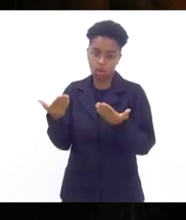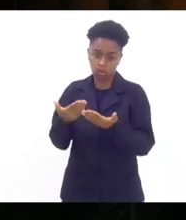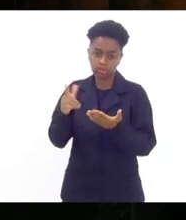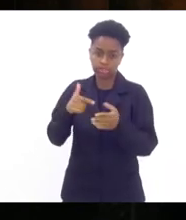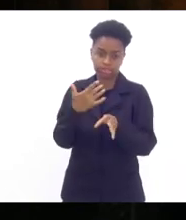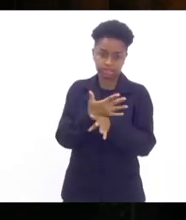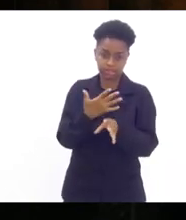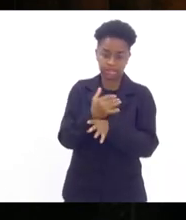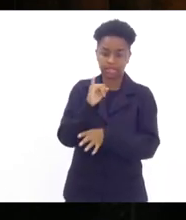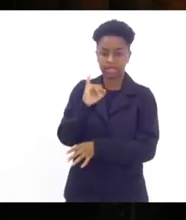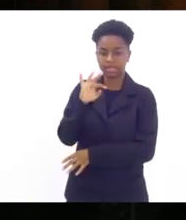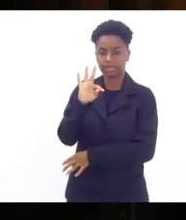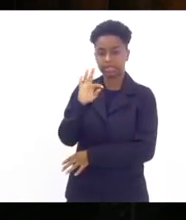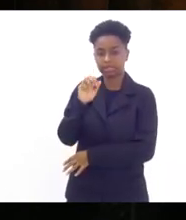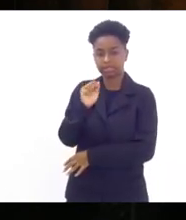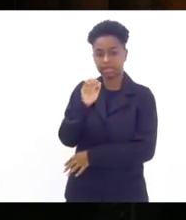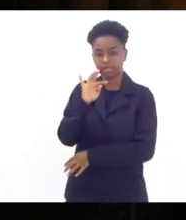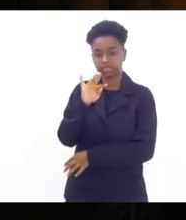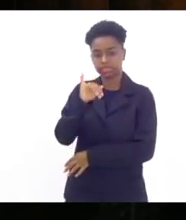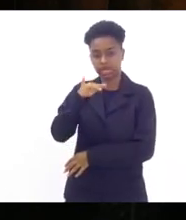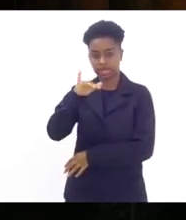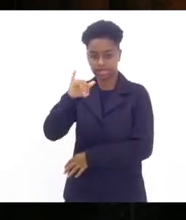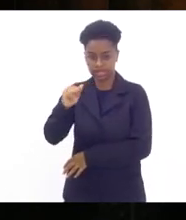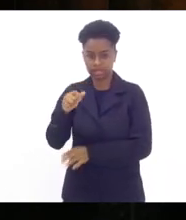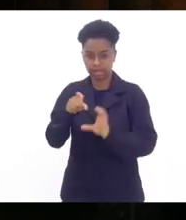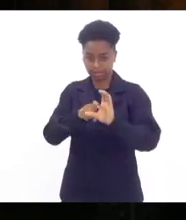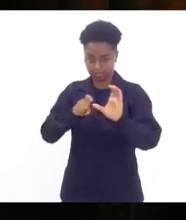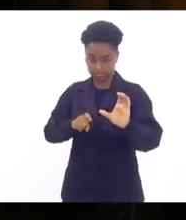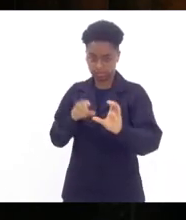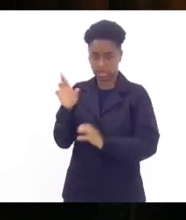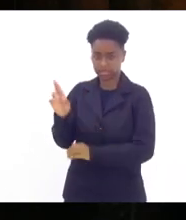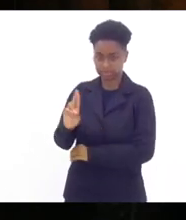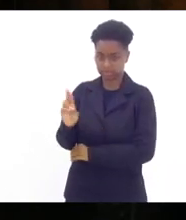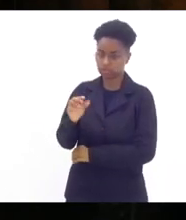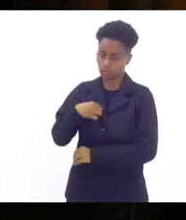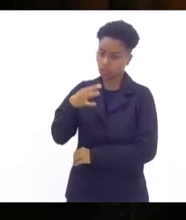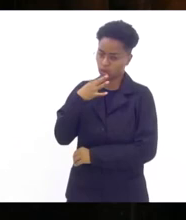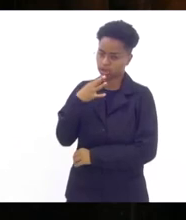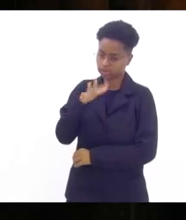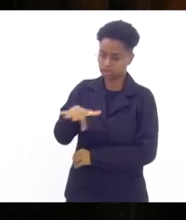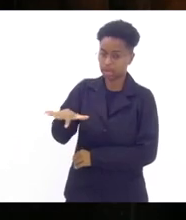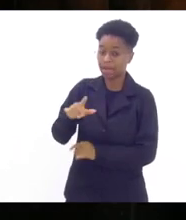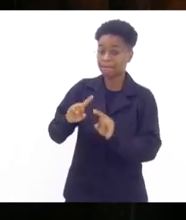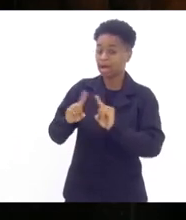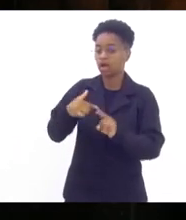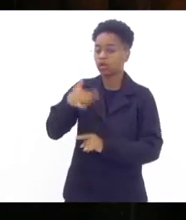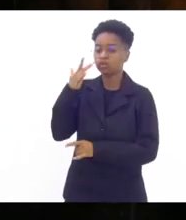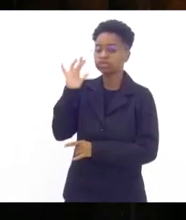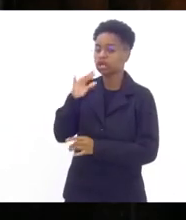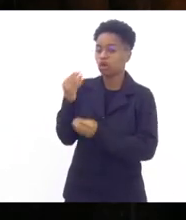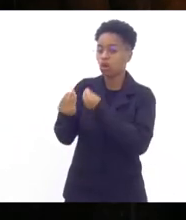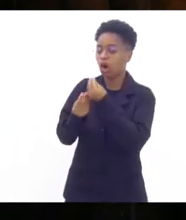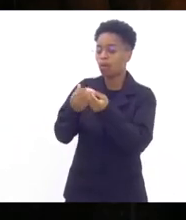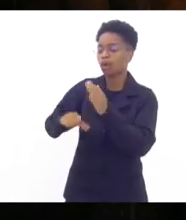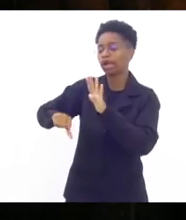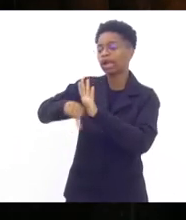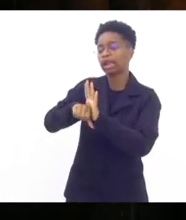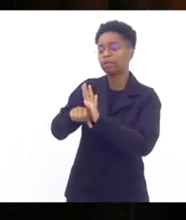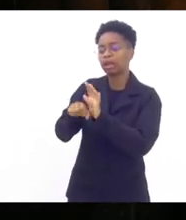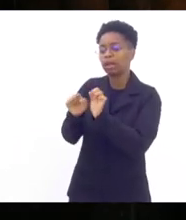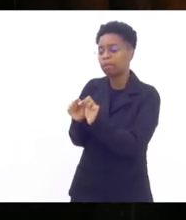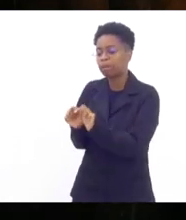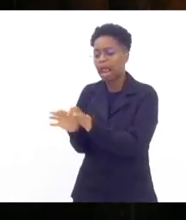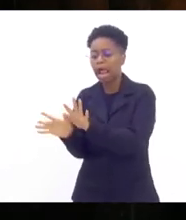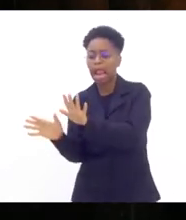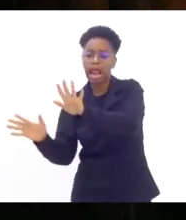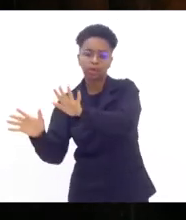que se emancipou de resende eu conheci bem a região mas não sei se a criminologia tomou